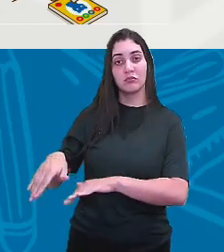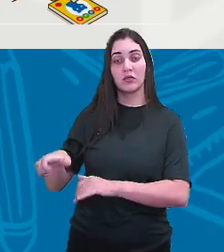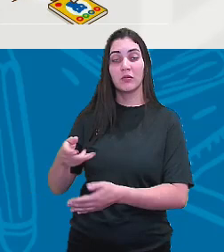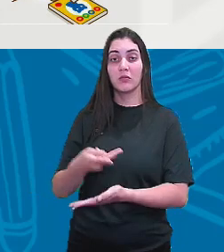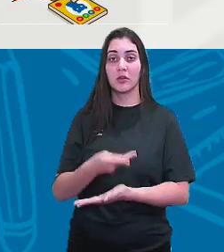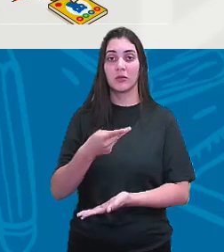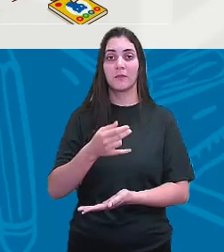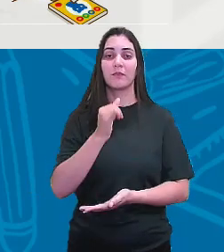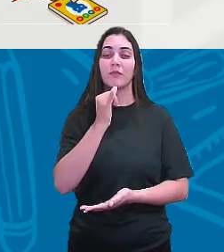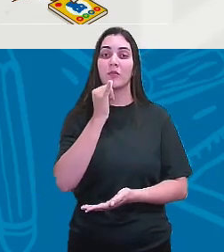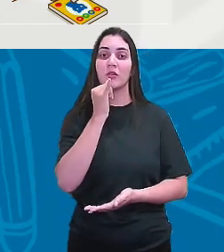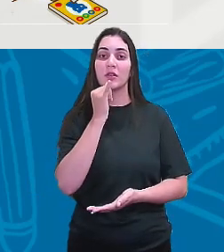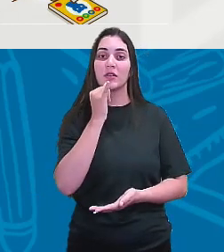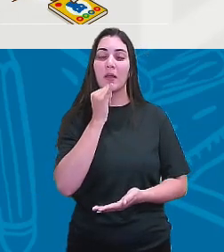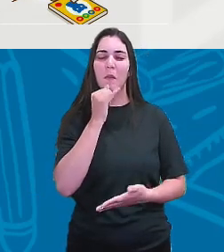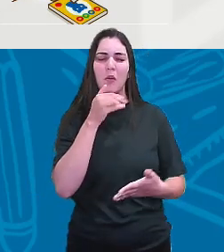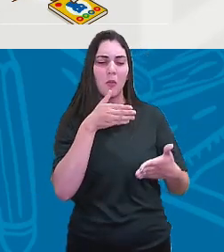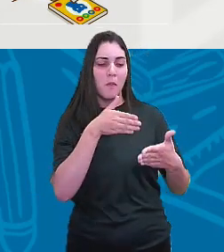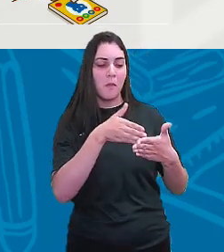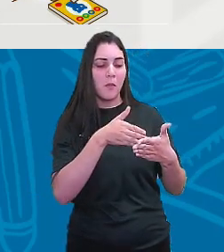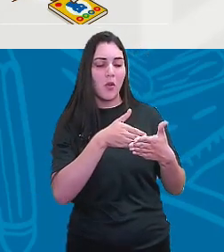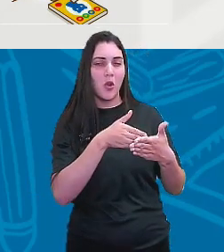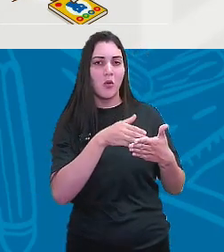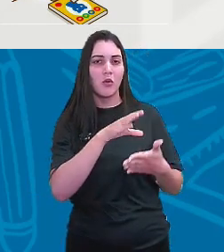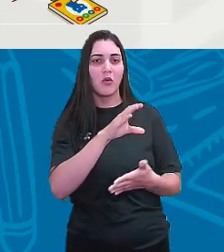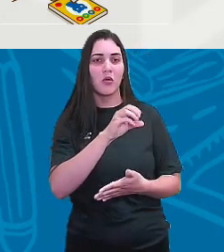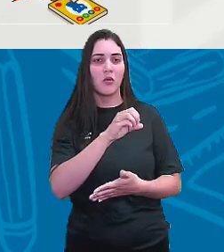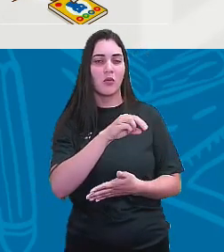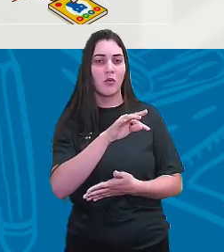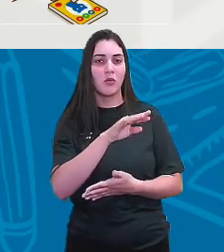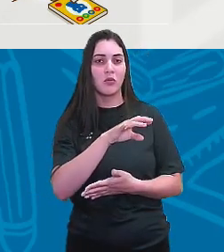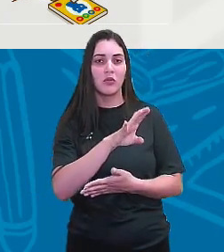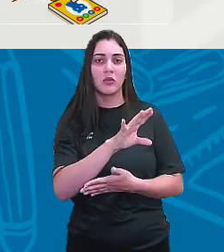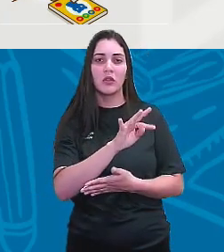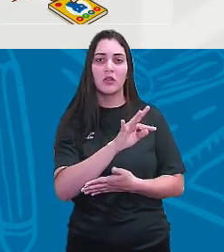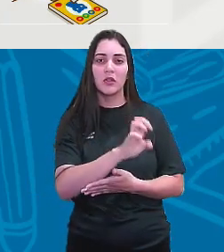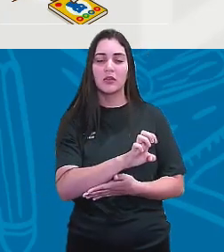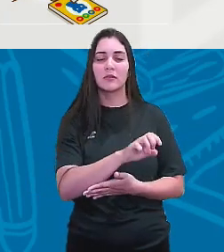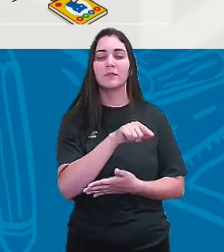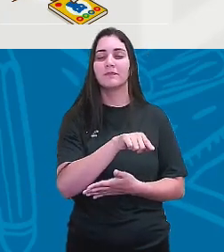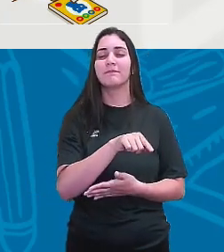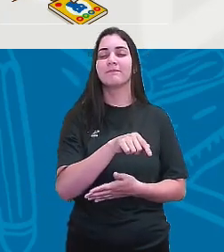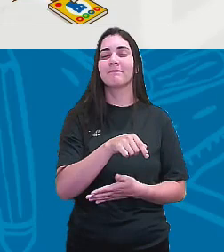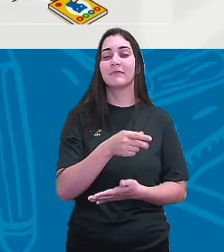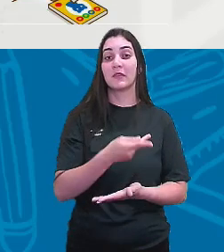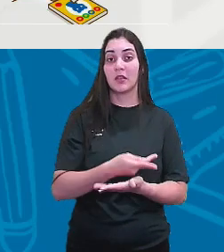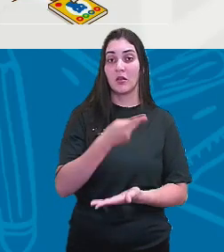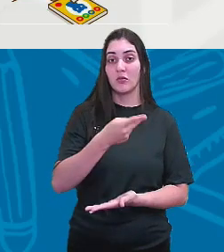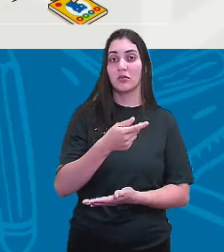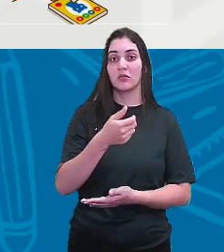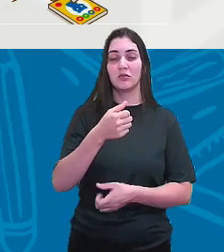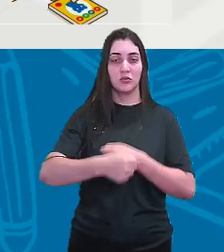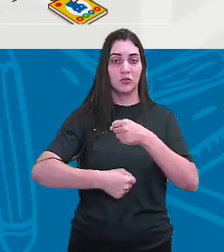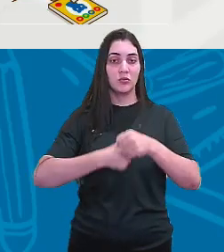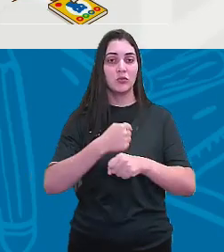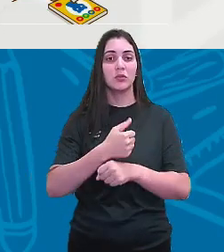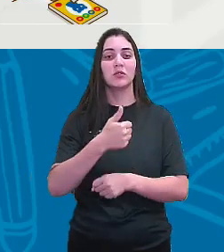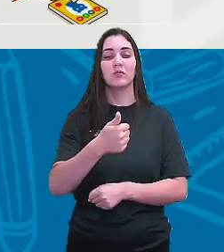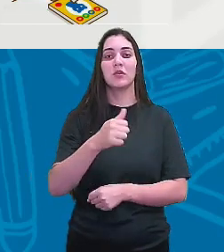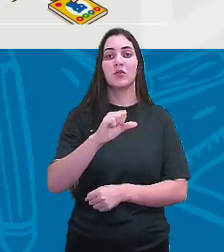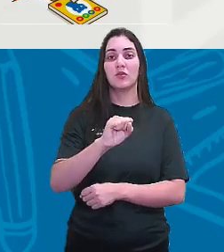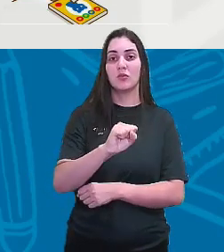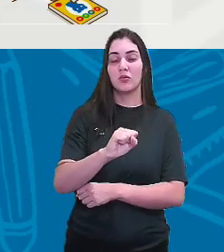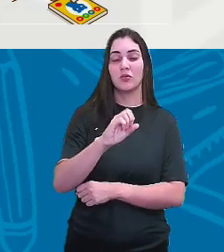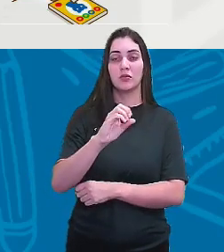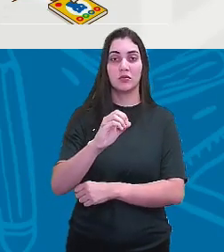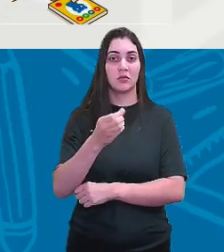por exemplo, o bloqueio continental que se dá no ano de 1806,